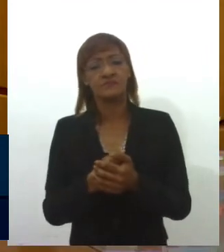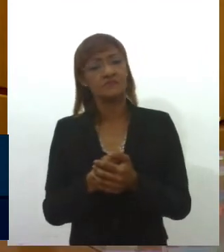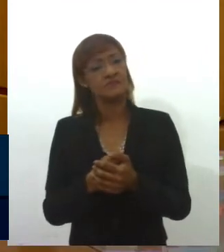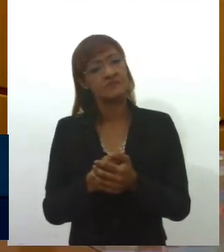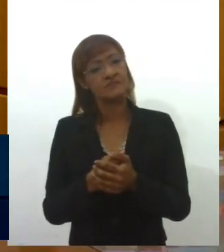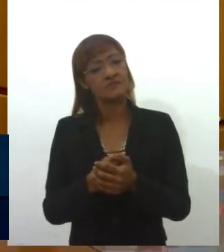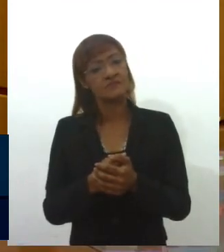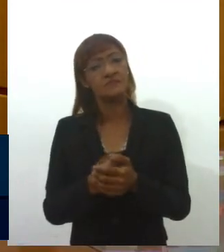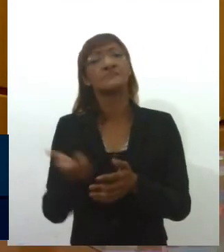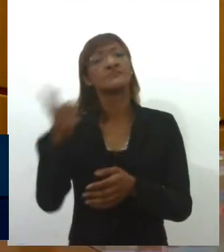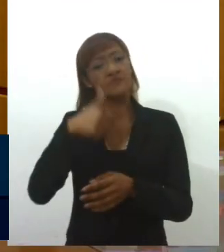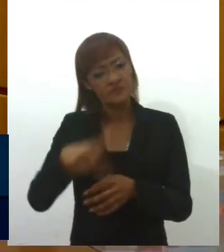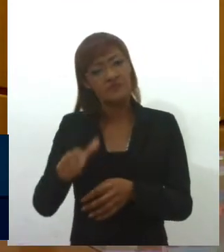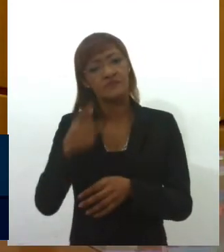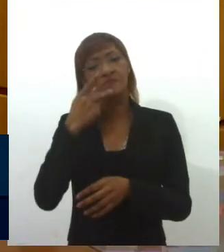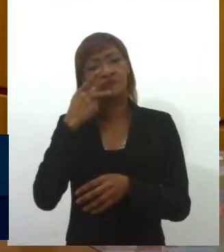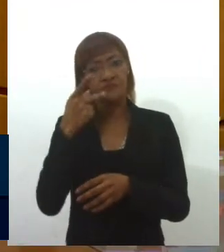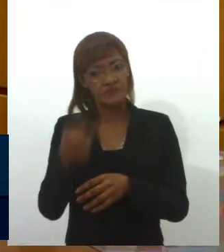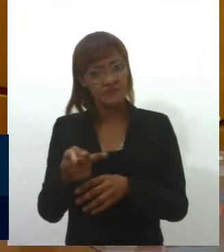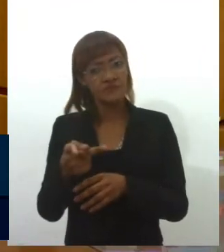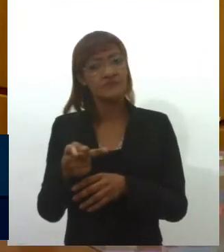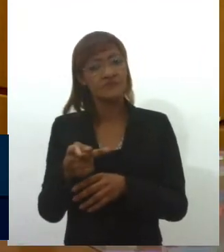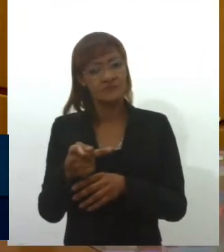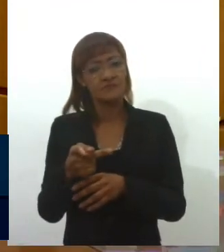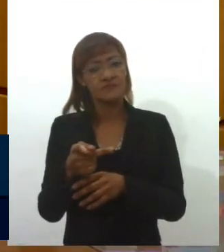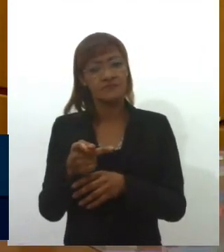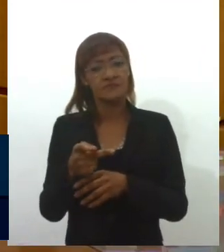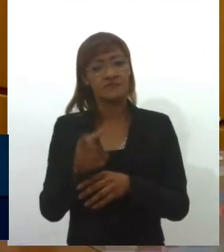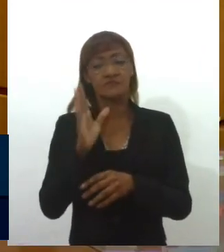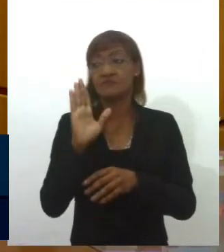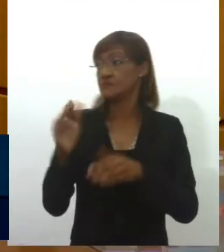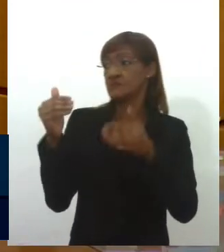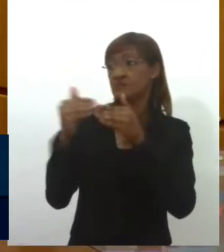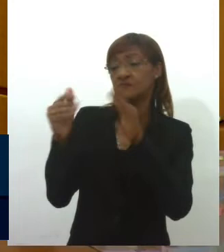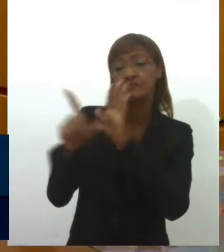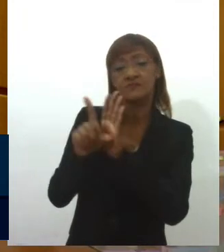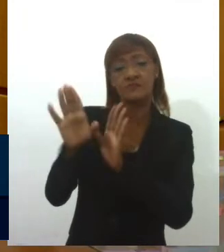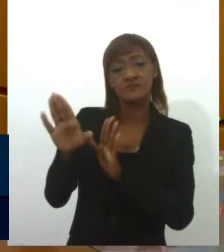repito, dentro do que a legislação prevê.